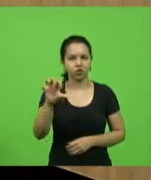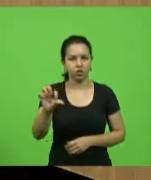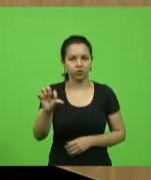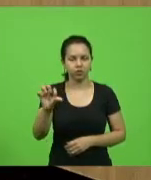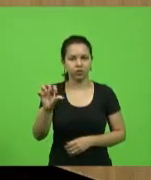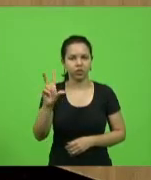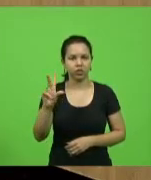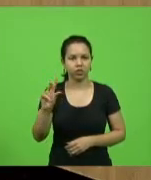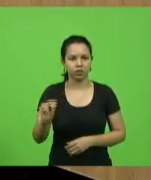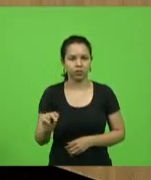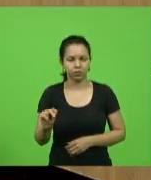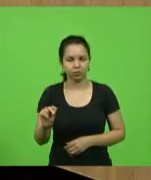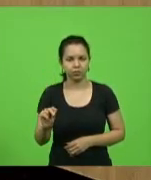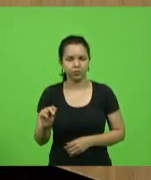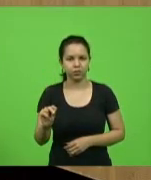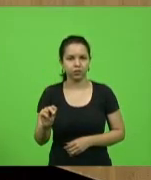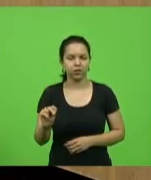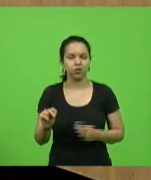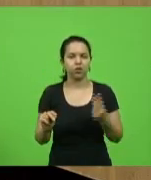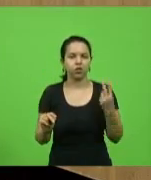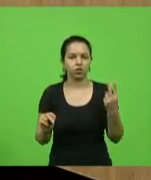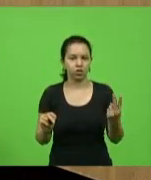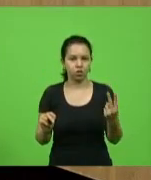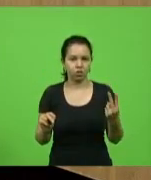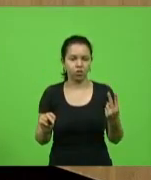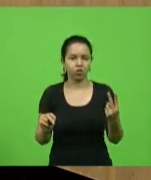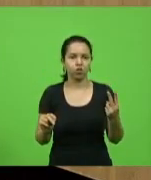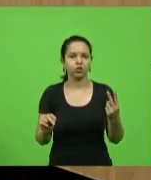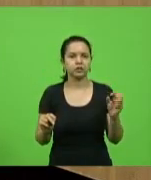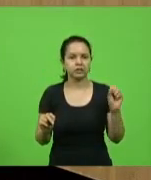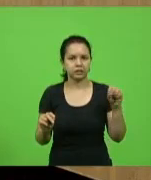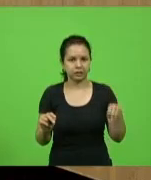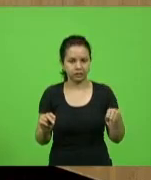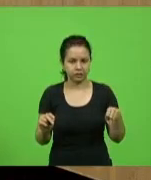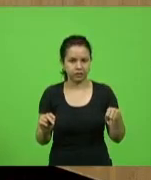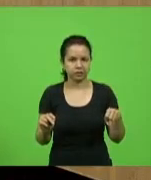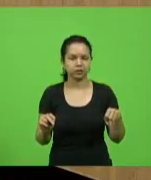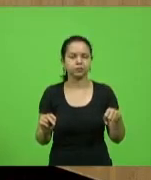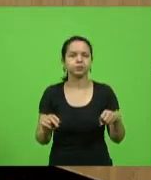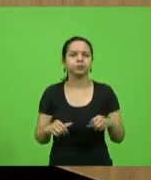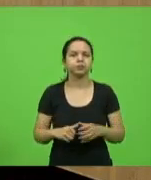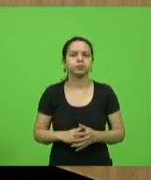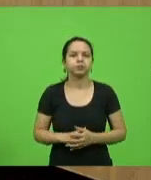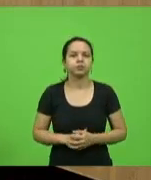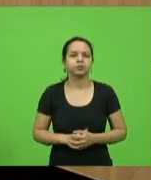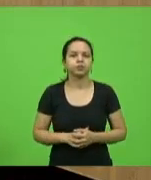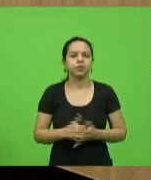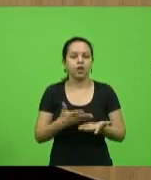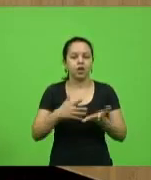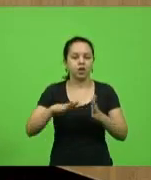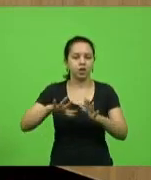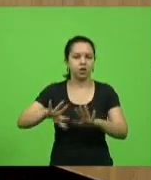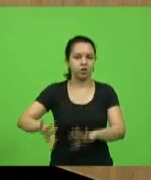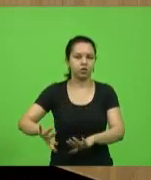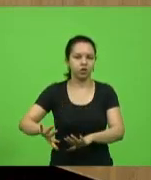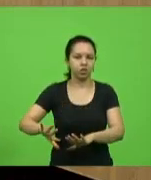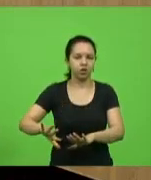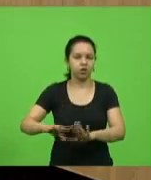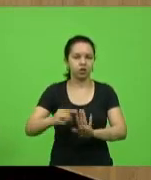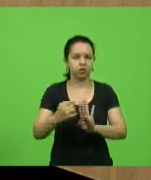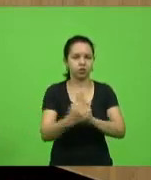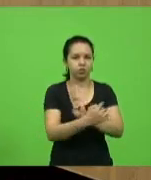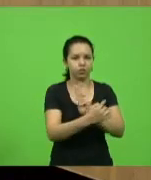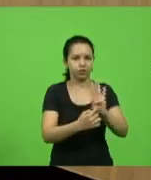votos não. 2 sim. 2 votos sim. Está rejeitado o veto.